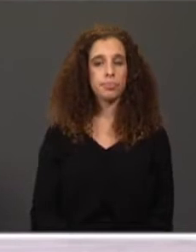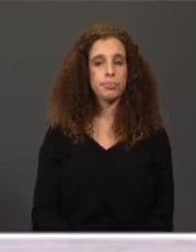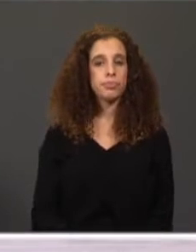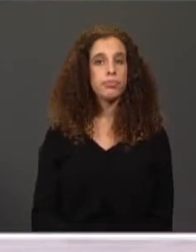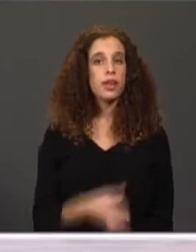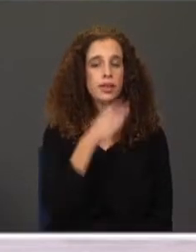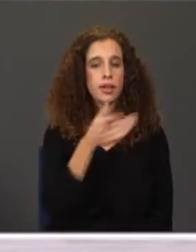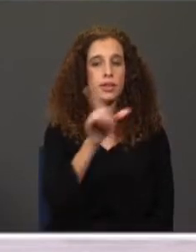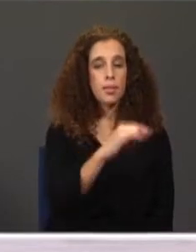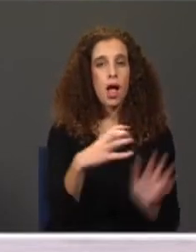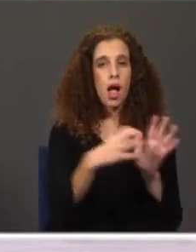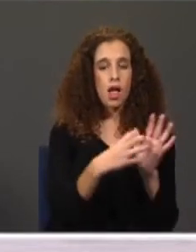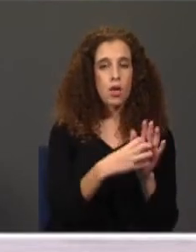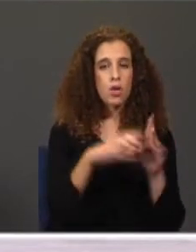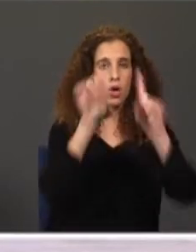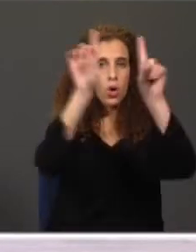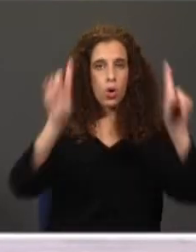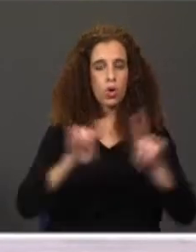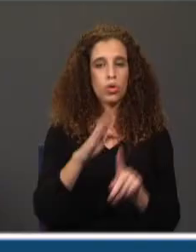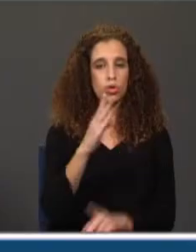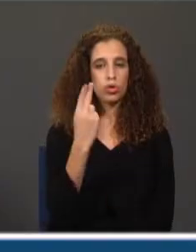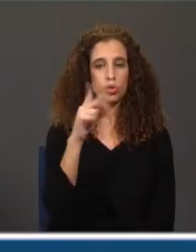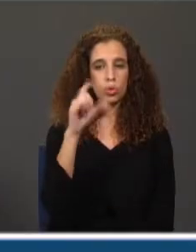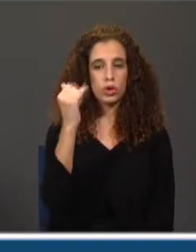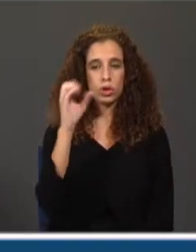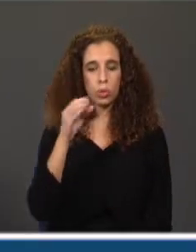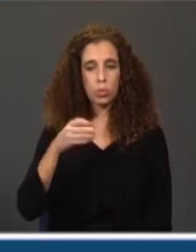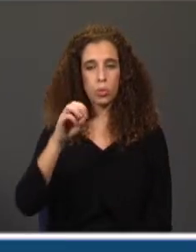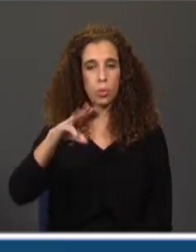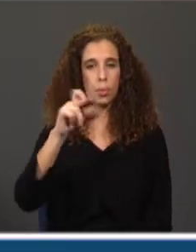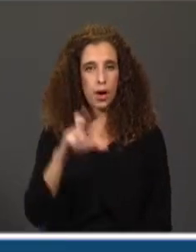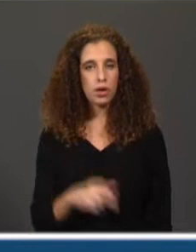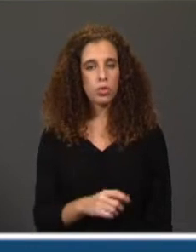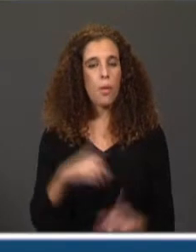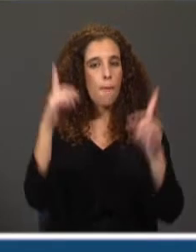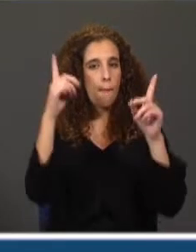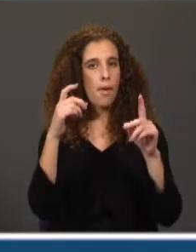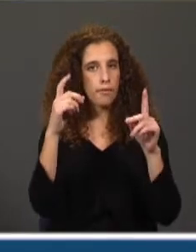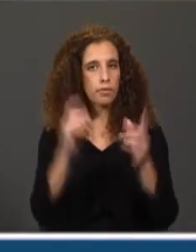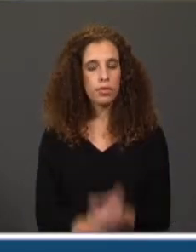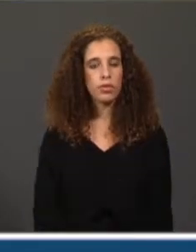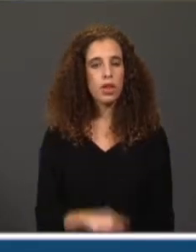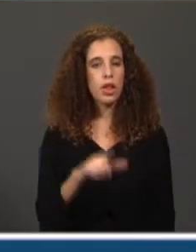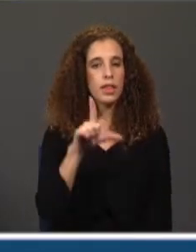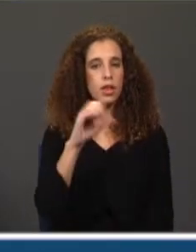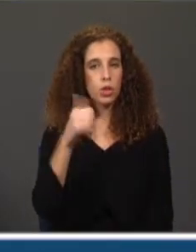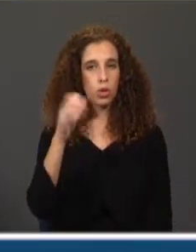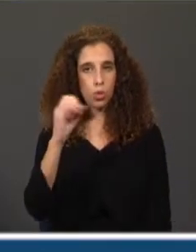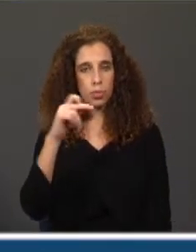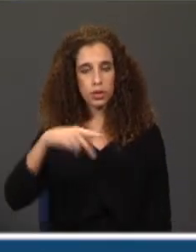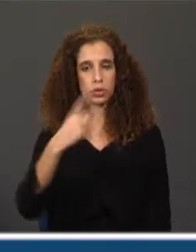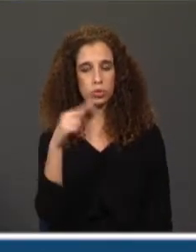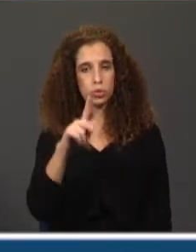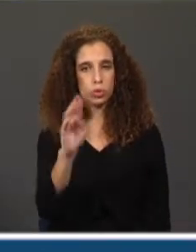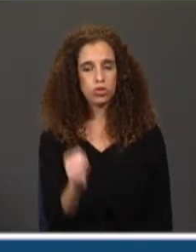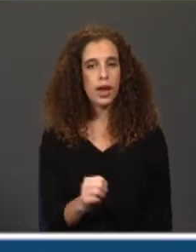esta imagem que temos aqui é um quadro de Júlio Pomar, um retrato de Lobo Antunes, feito por Júlio Pomar. Júlio Pomar é um